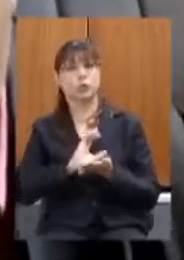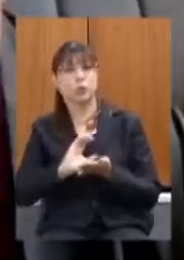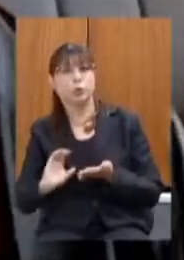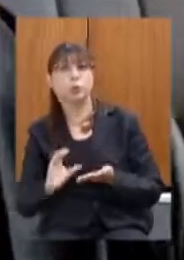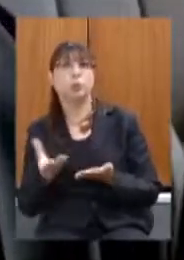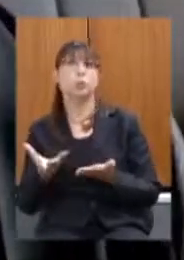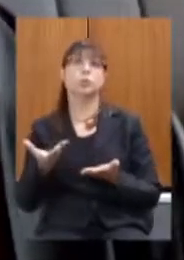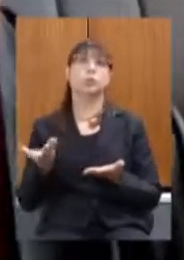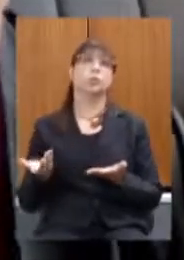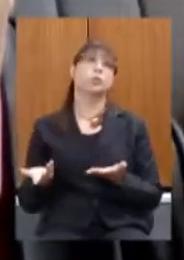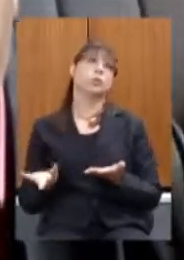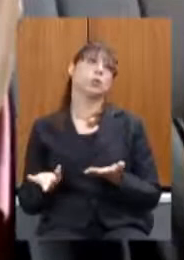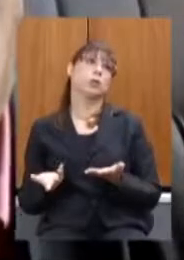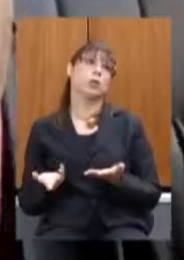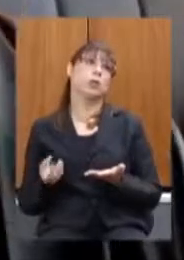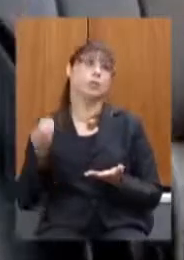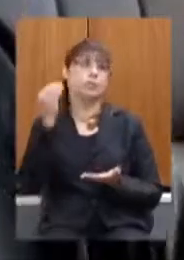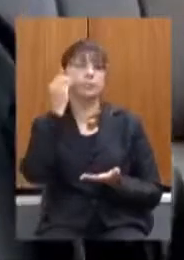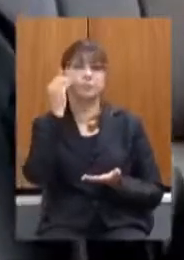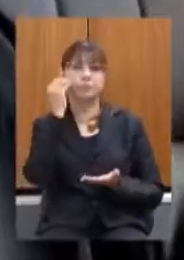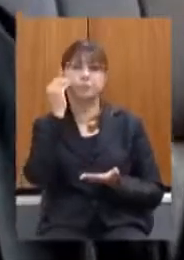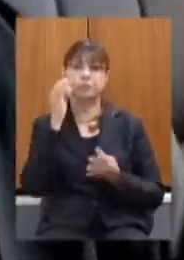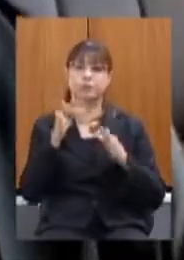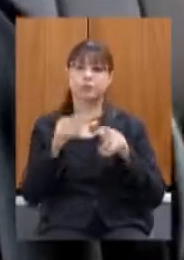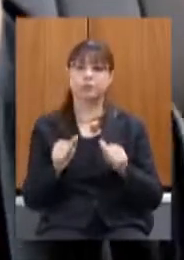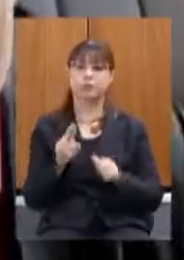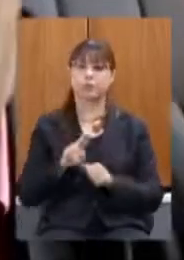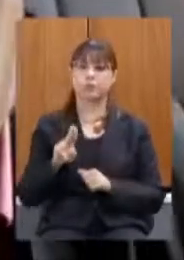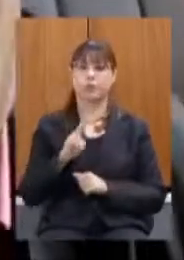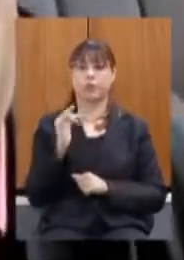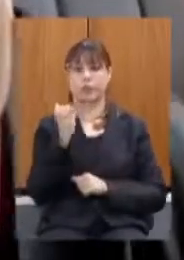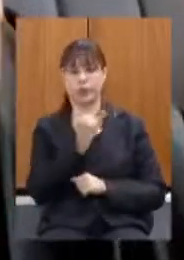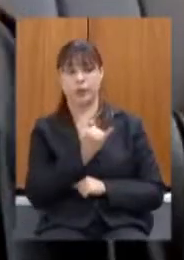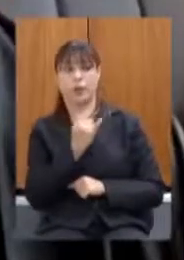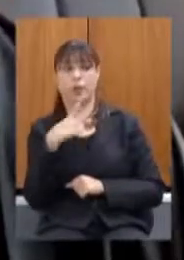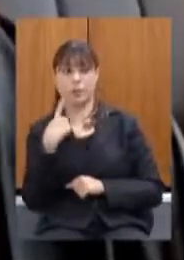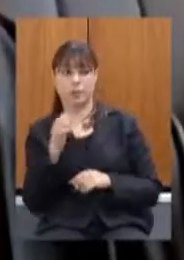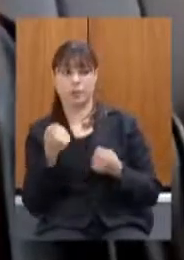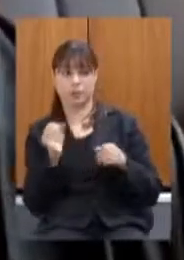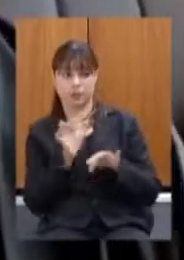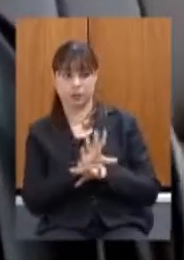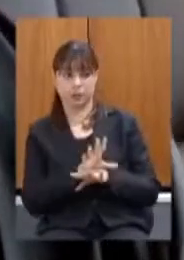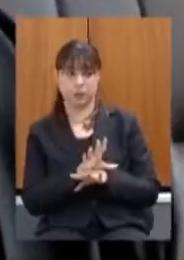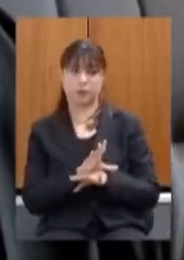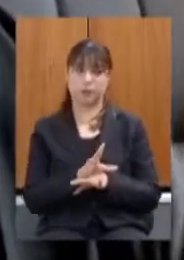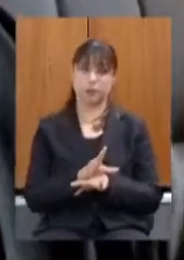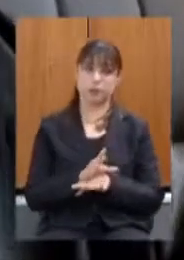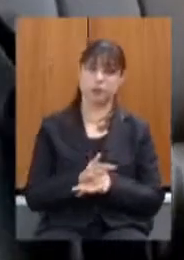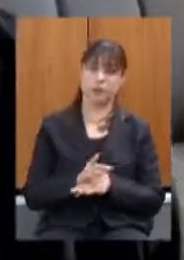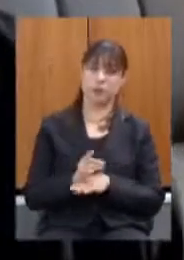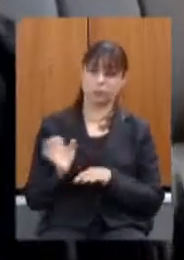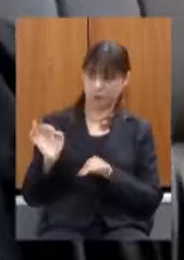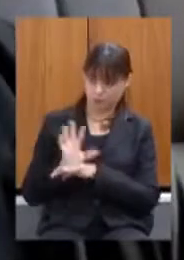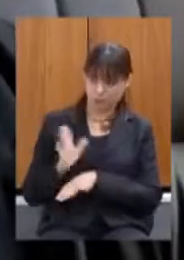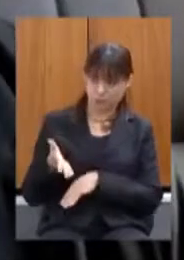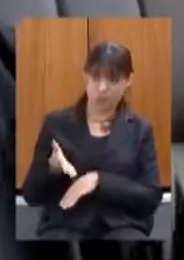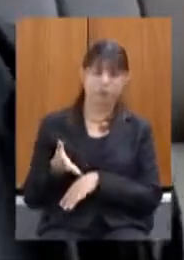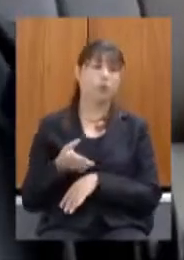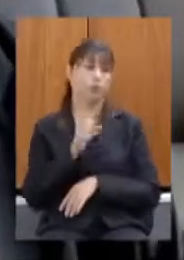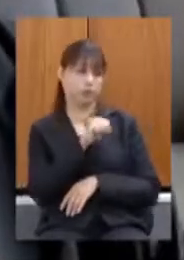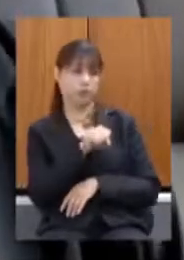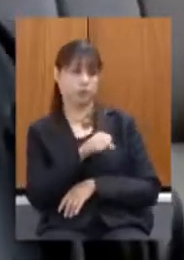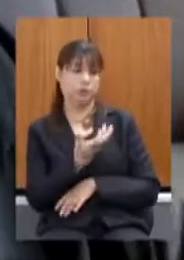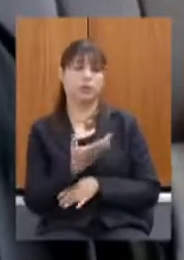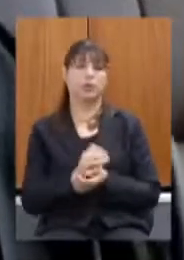é a a universalização pra concluir da cobertura digital terminou meu tempo? sim então mas basicamente